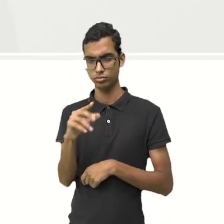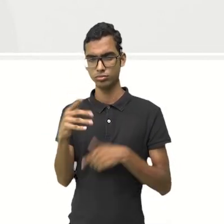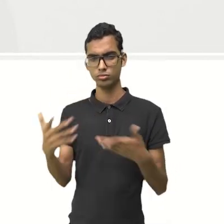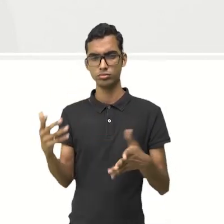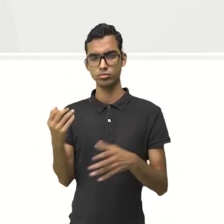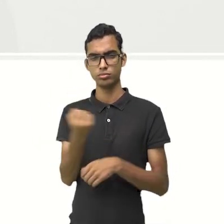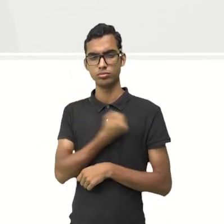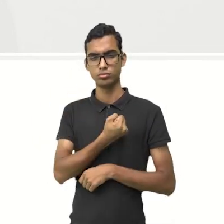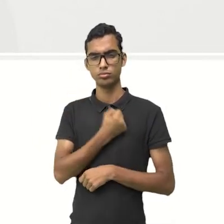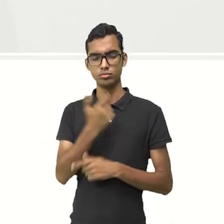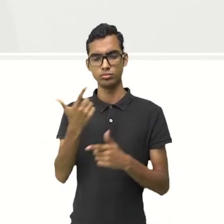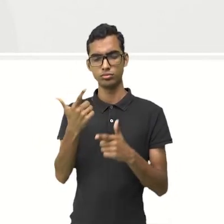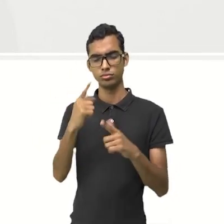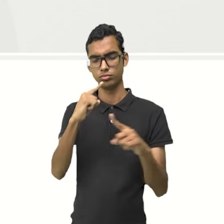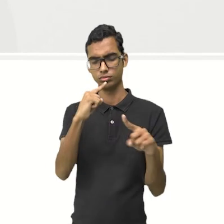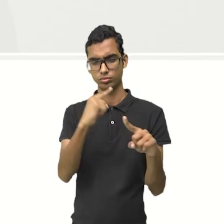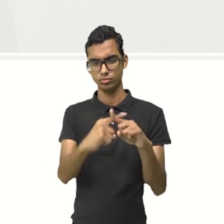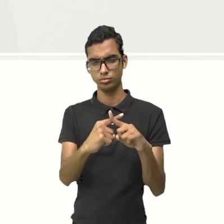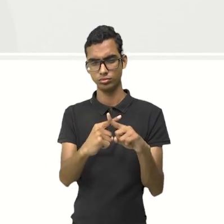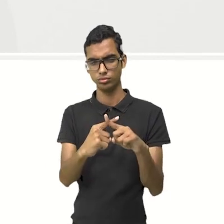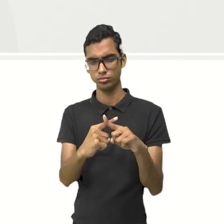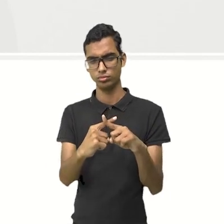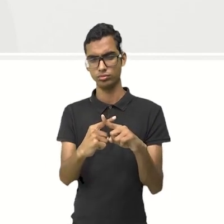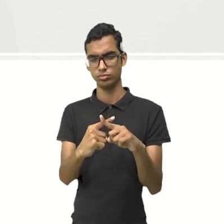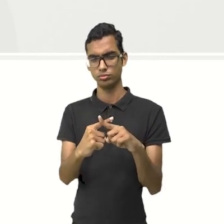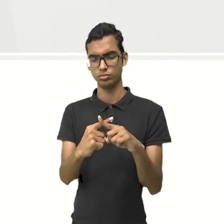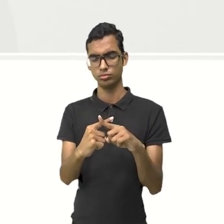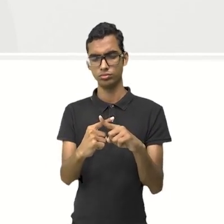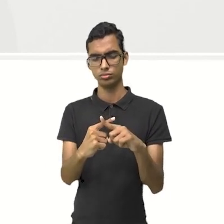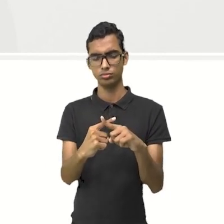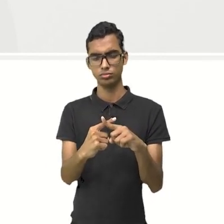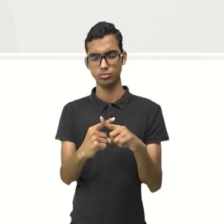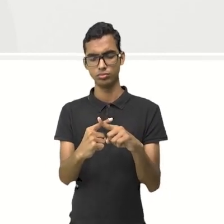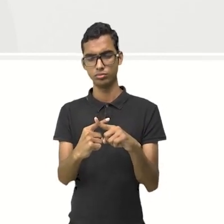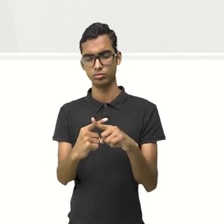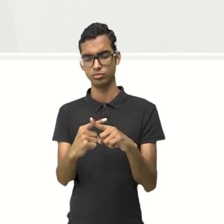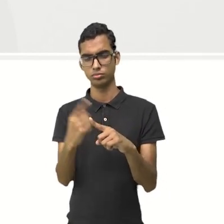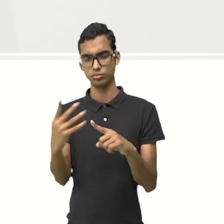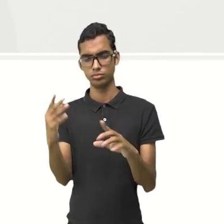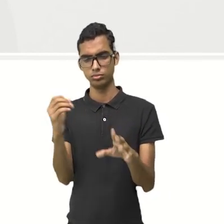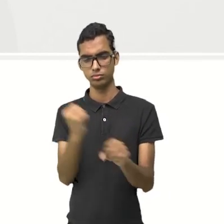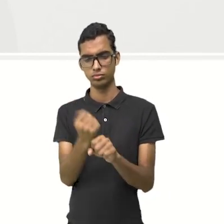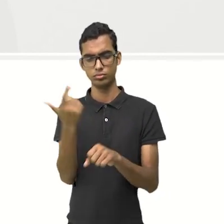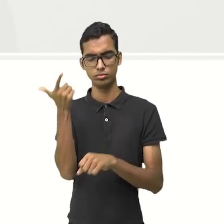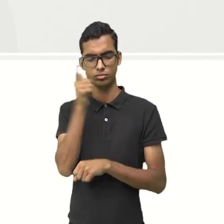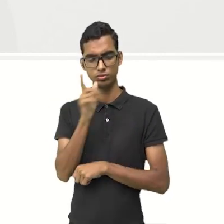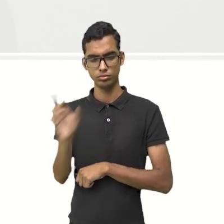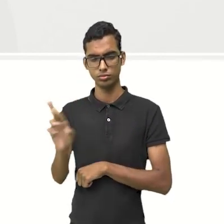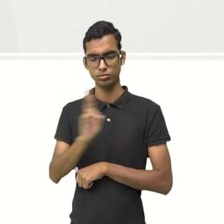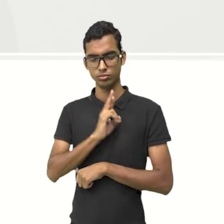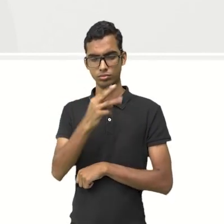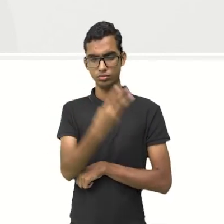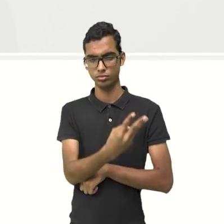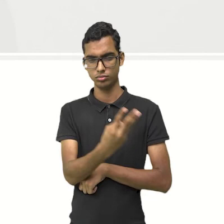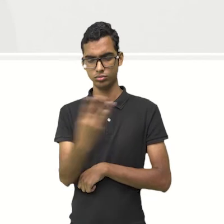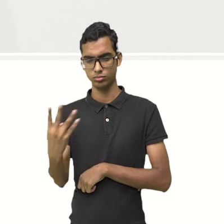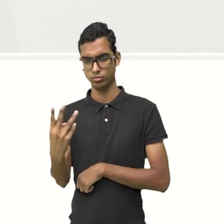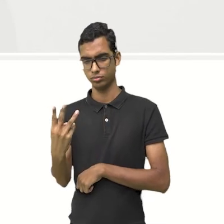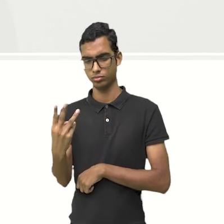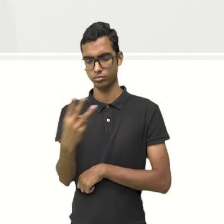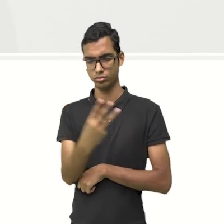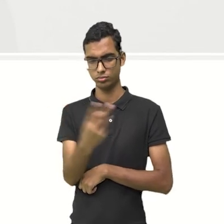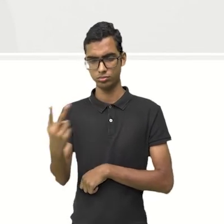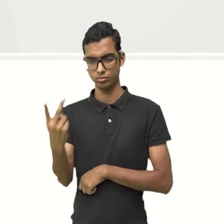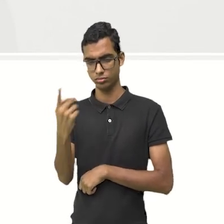qual é o número que multiplicando por 4 vai me dar o 32? Aqui para vocês